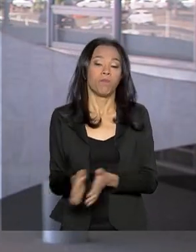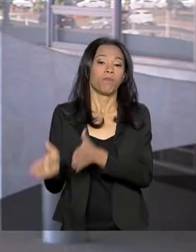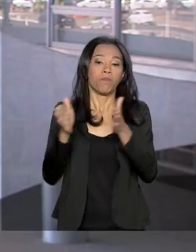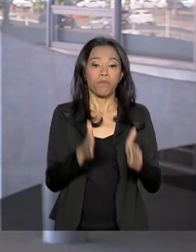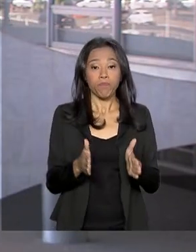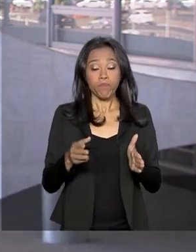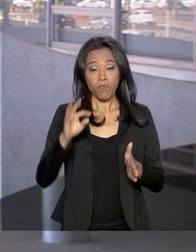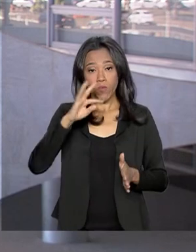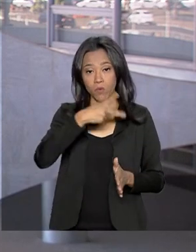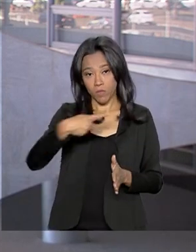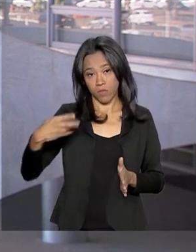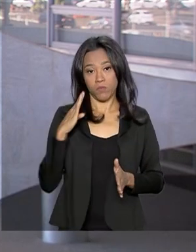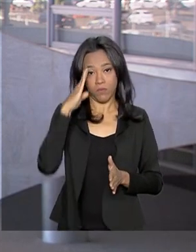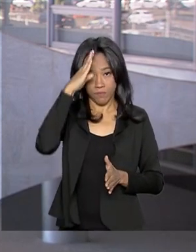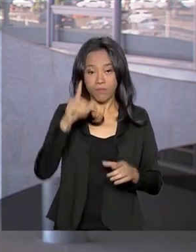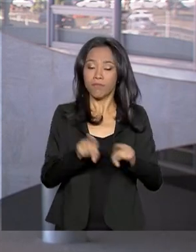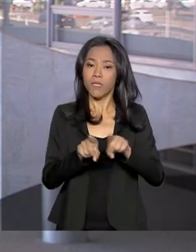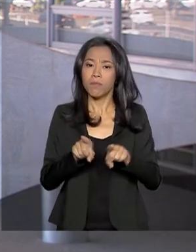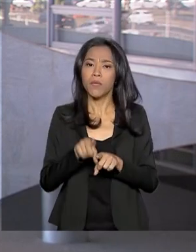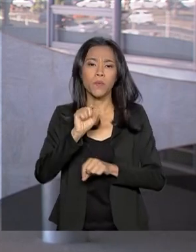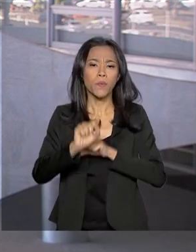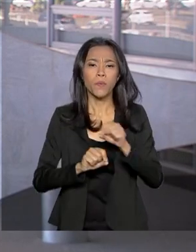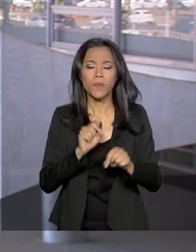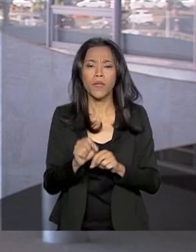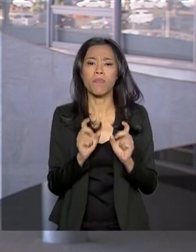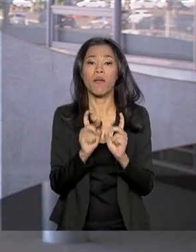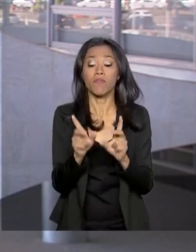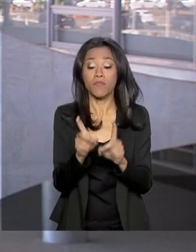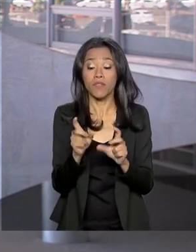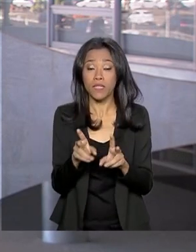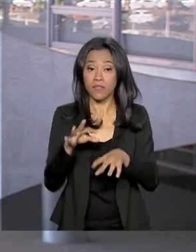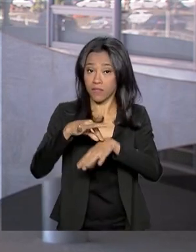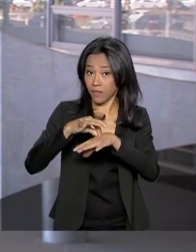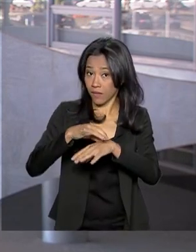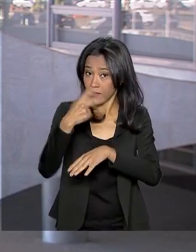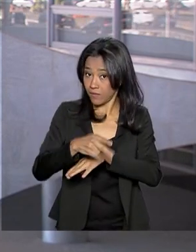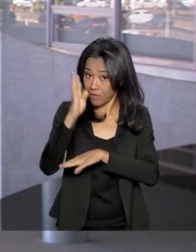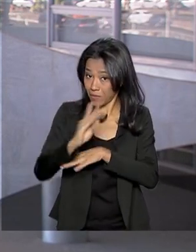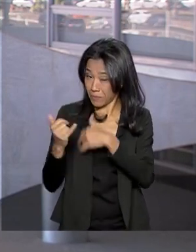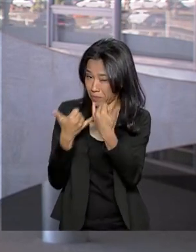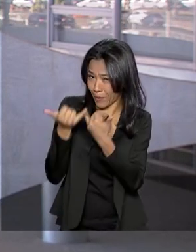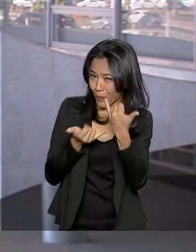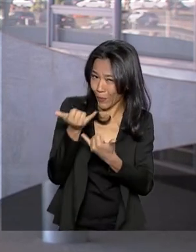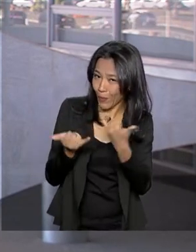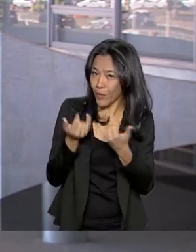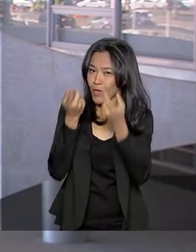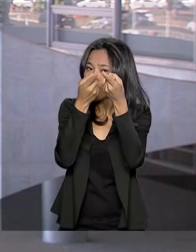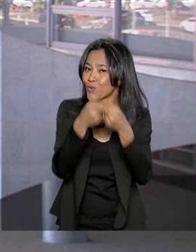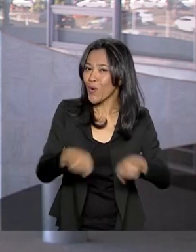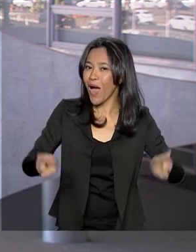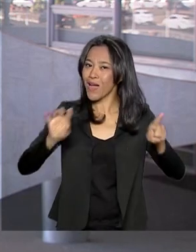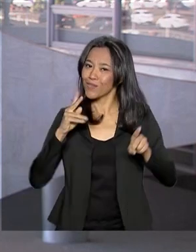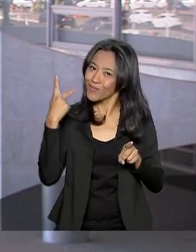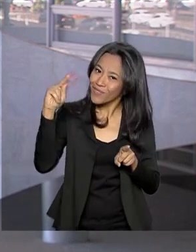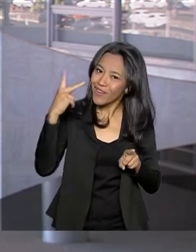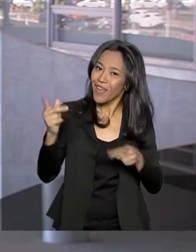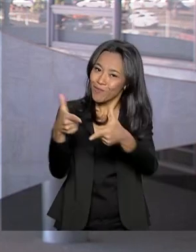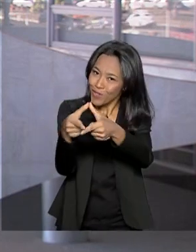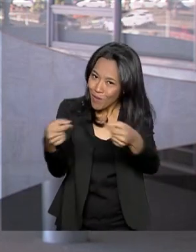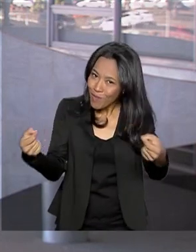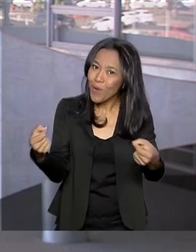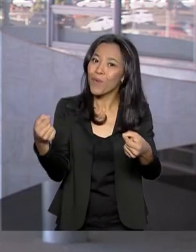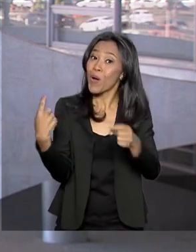Bolsonaro defendeu ainda a ampliação da venda de carne brasileira. E brincou, dizendo que ofereceu um churrasco às autoridades